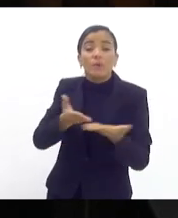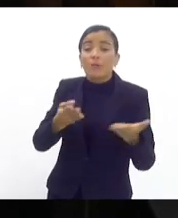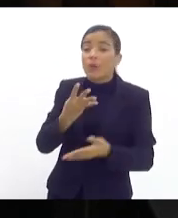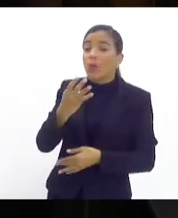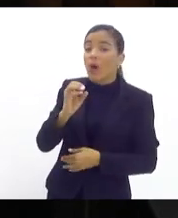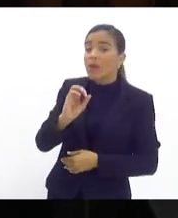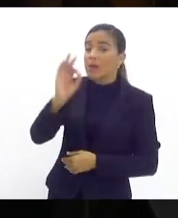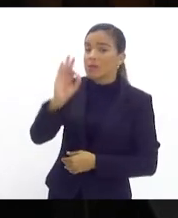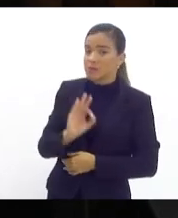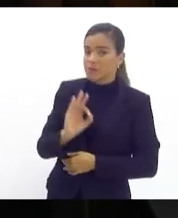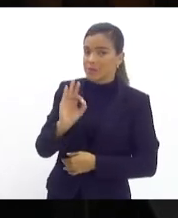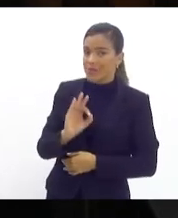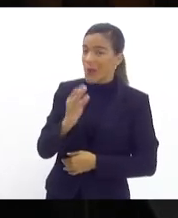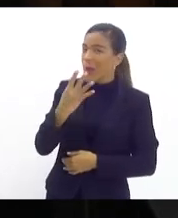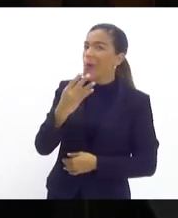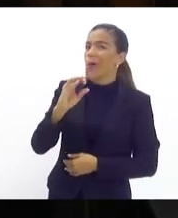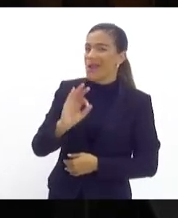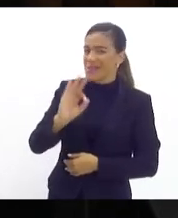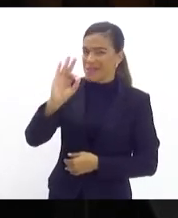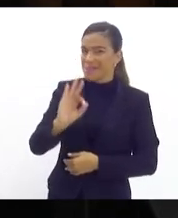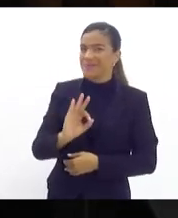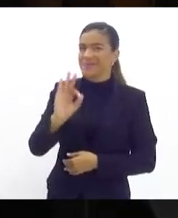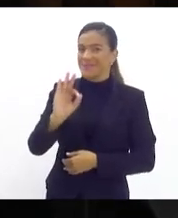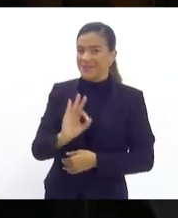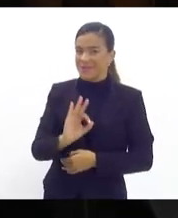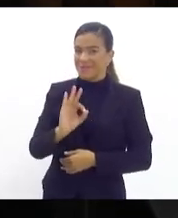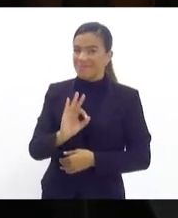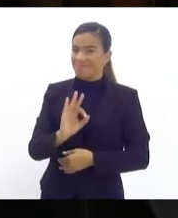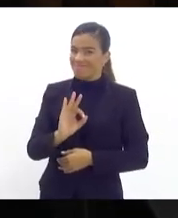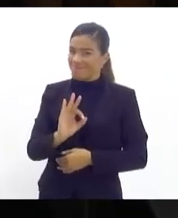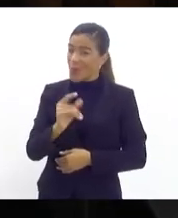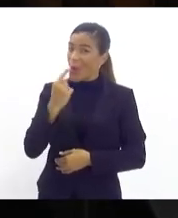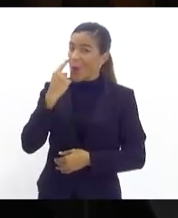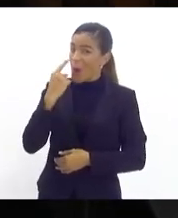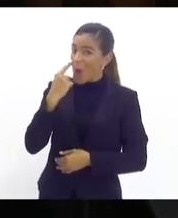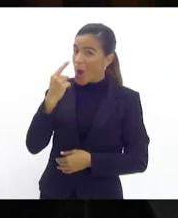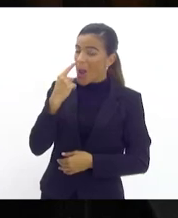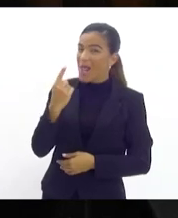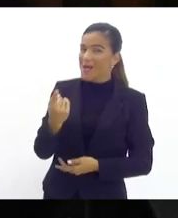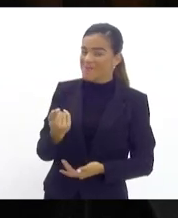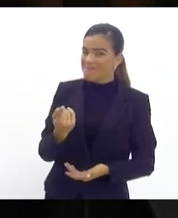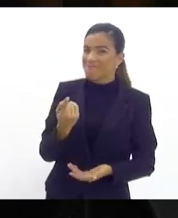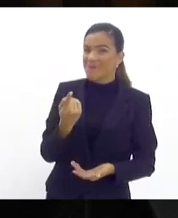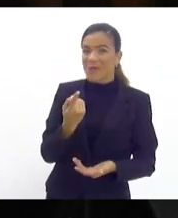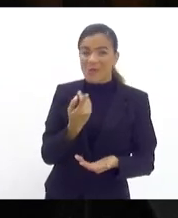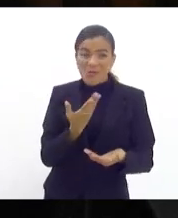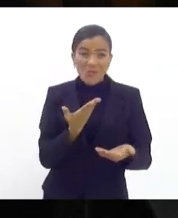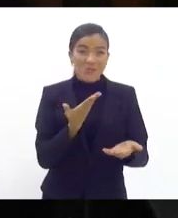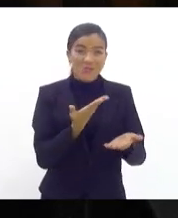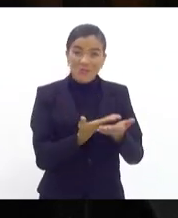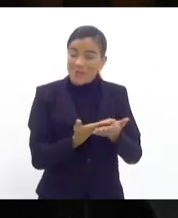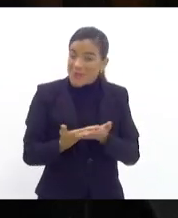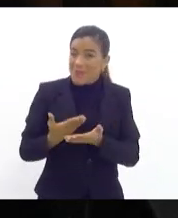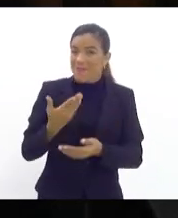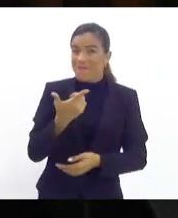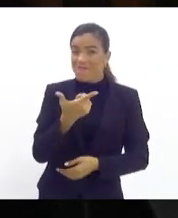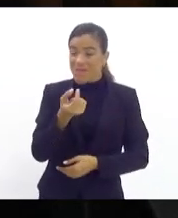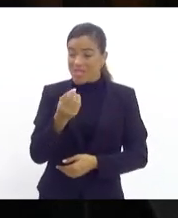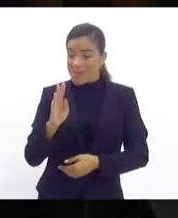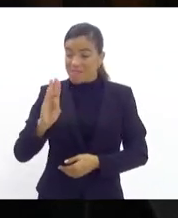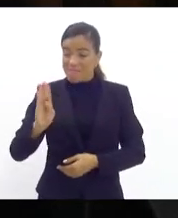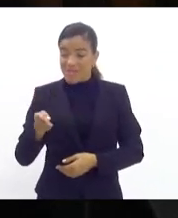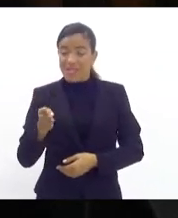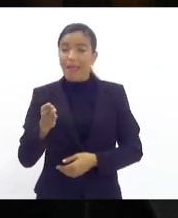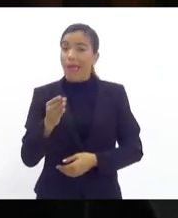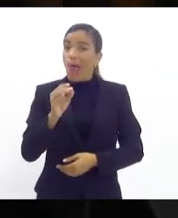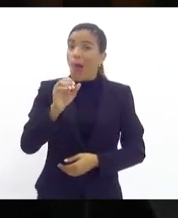40%, 40% ordem de grandeza trabalhando com 20 bi, a um 8